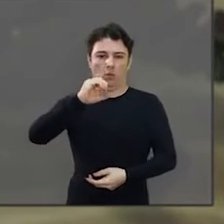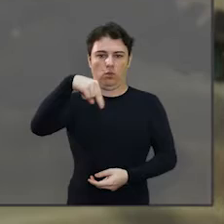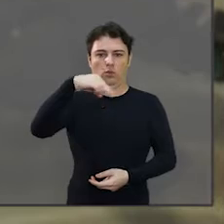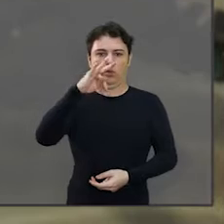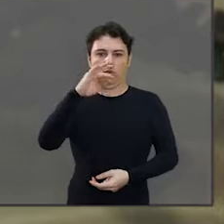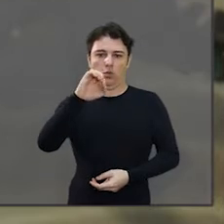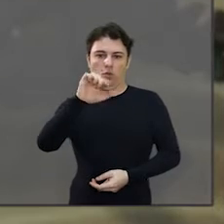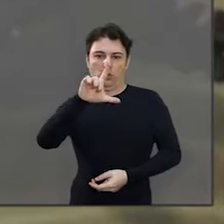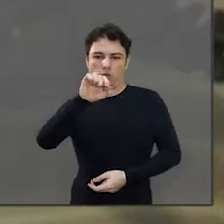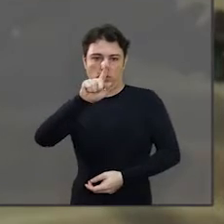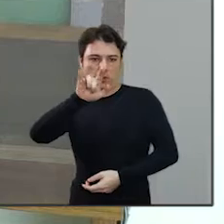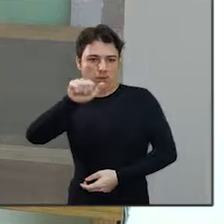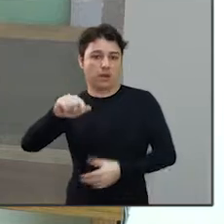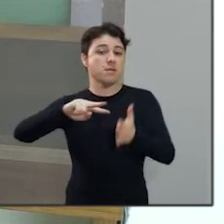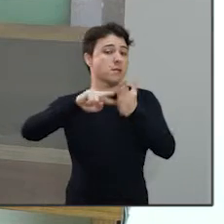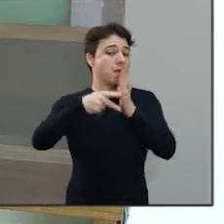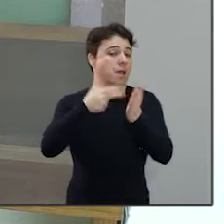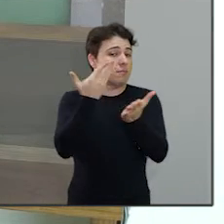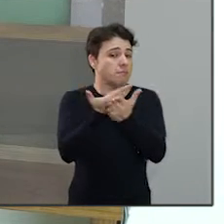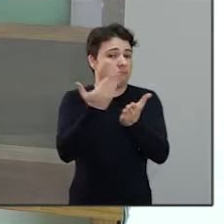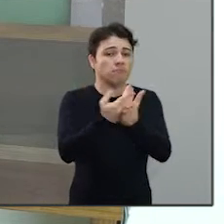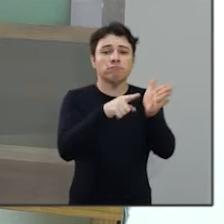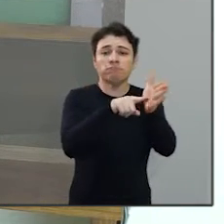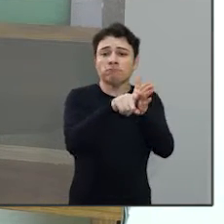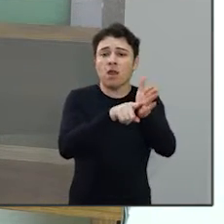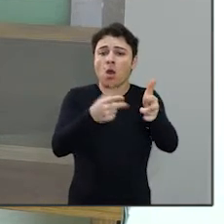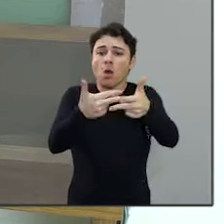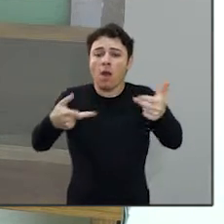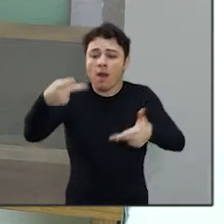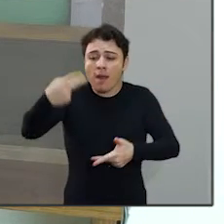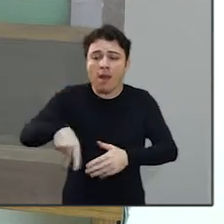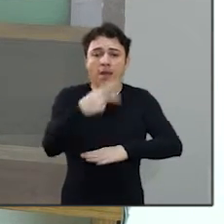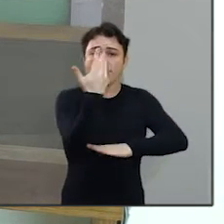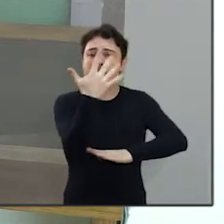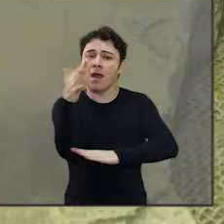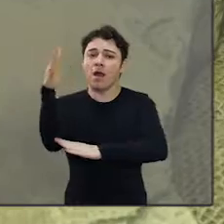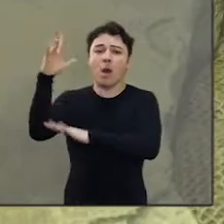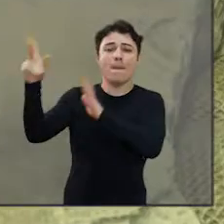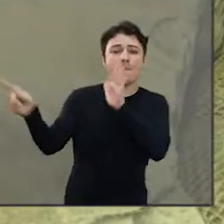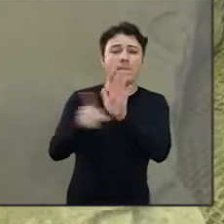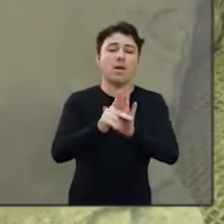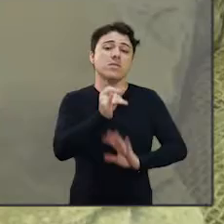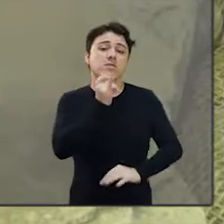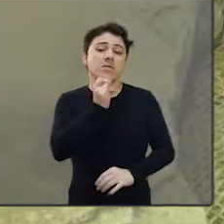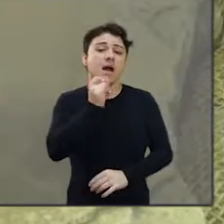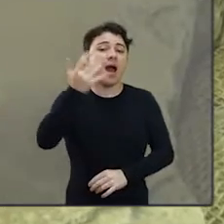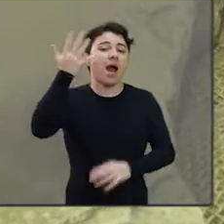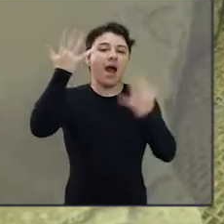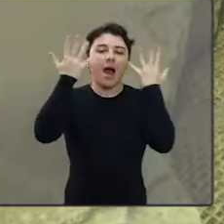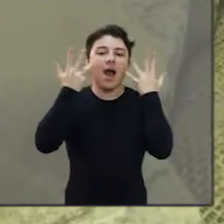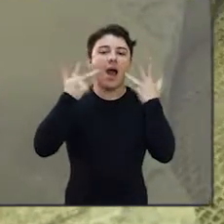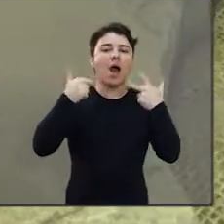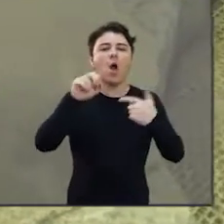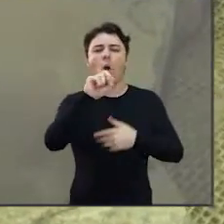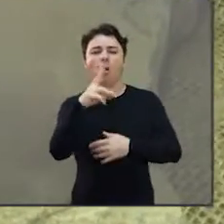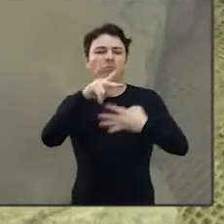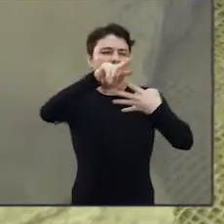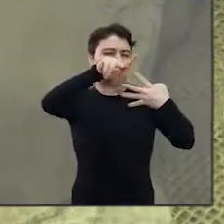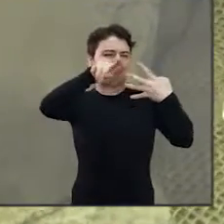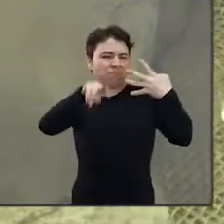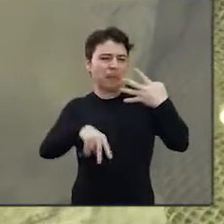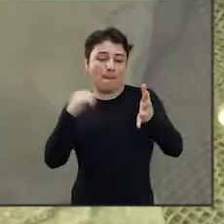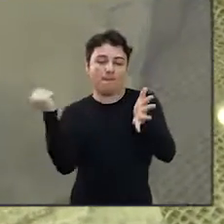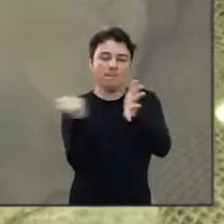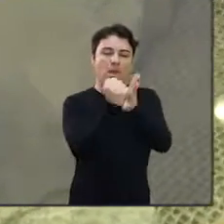vestígios de animais, minerais, né? Que estão retratados nos fósseis. A gente tem, dentro desse universo, esses